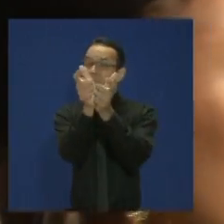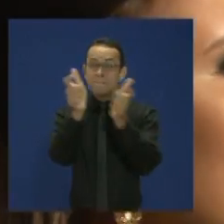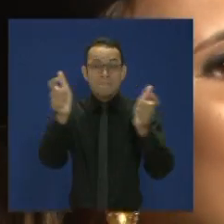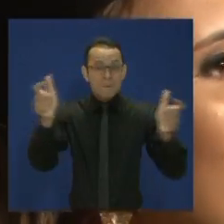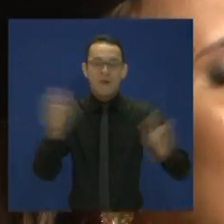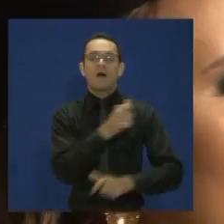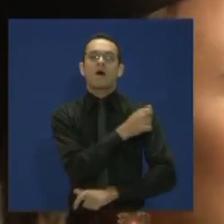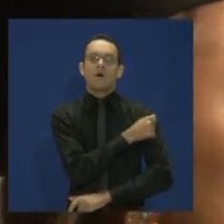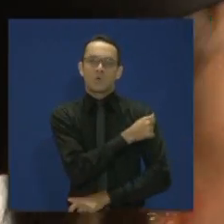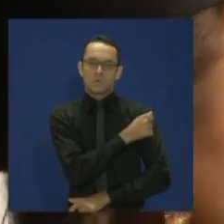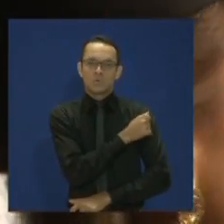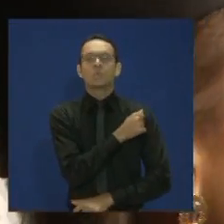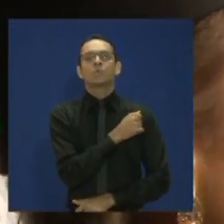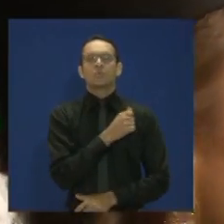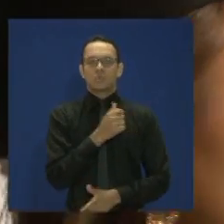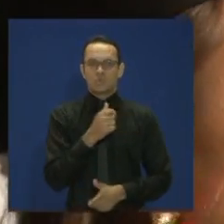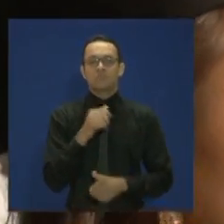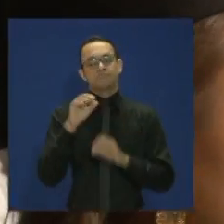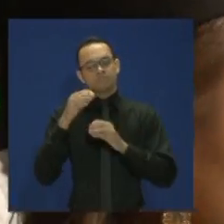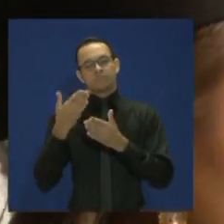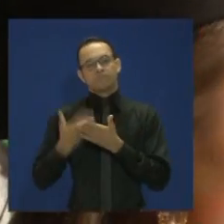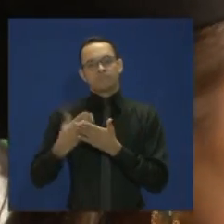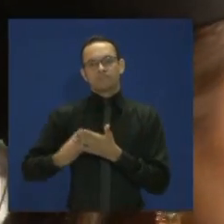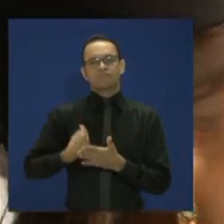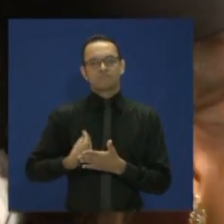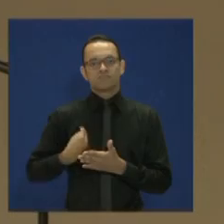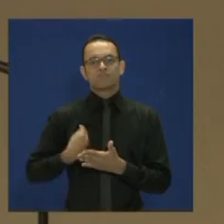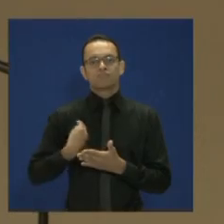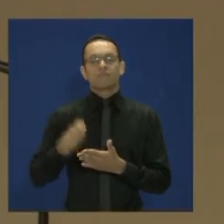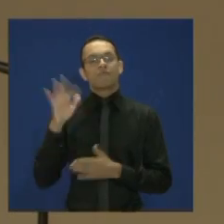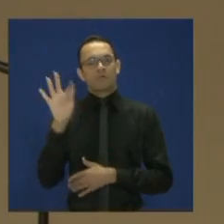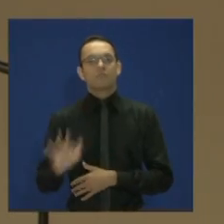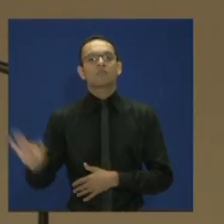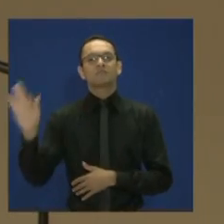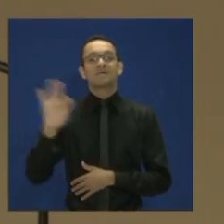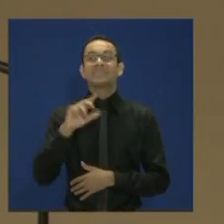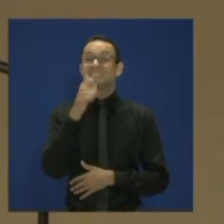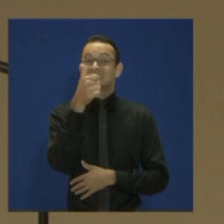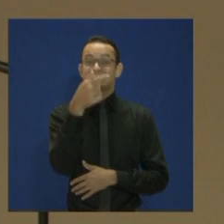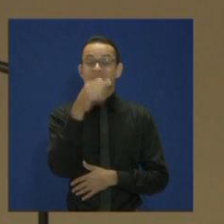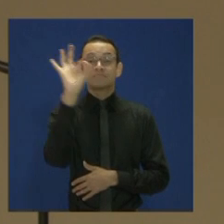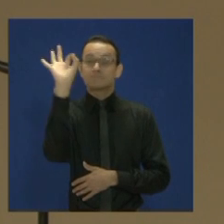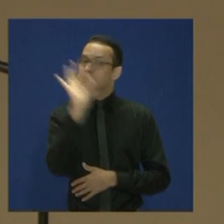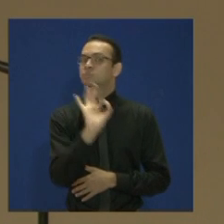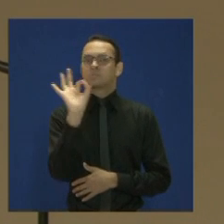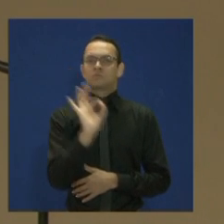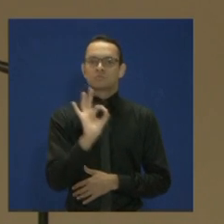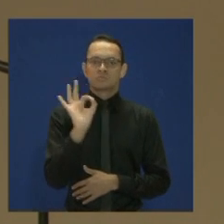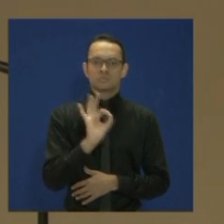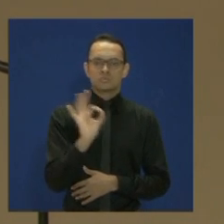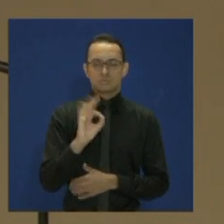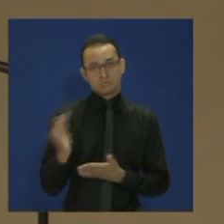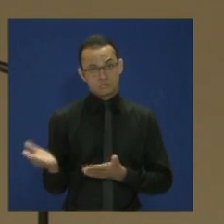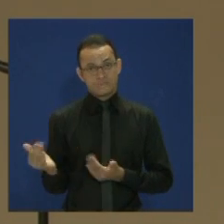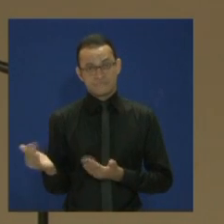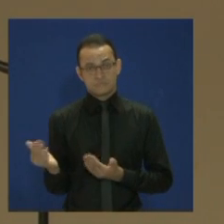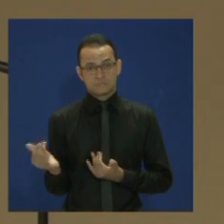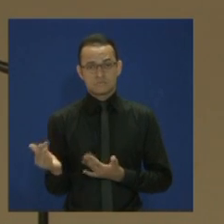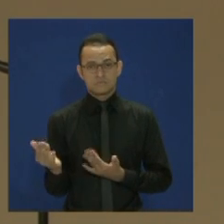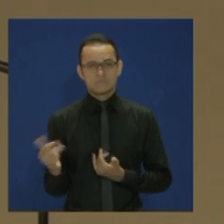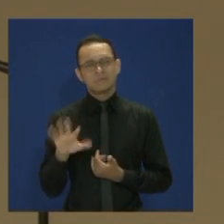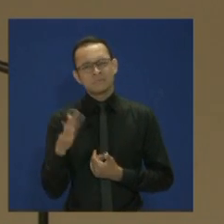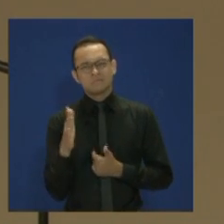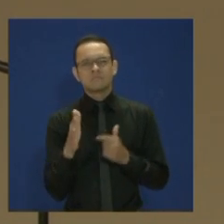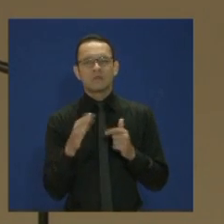privadas e não nas públicas, mas nós temos apenas 17% de jovens na